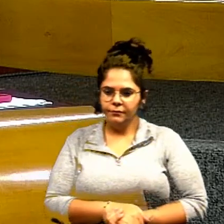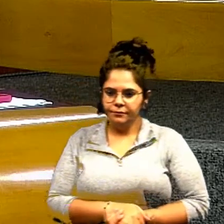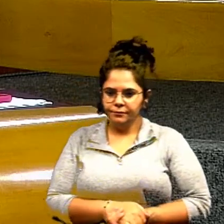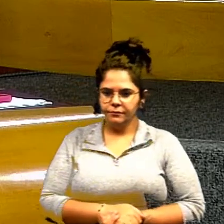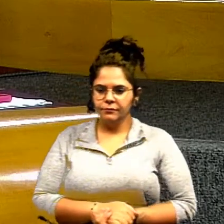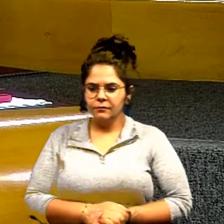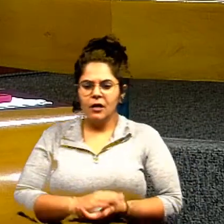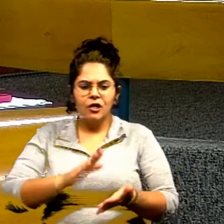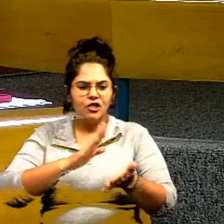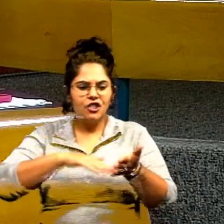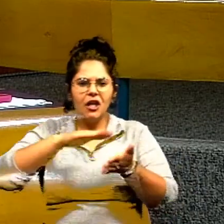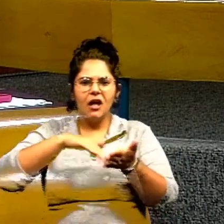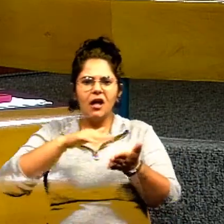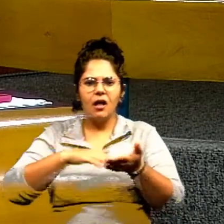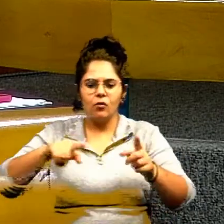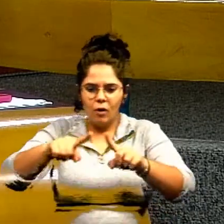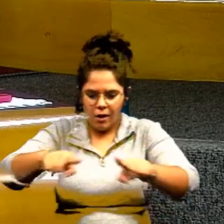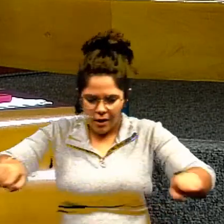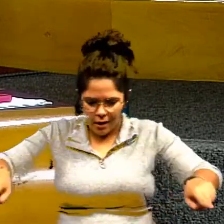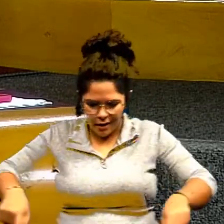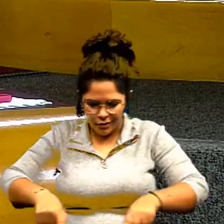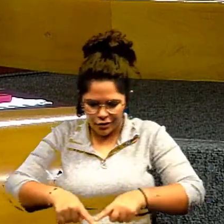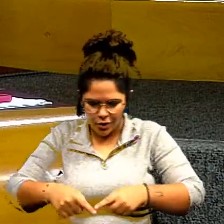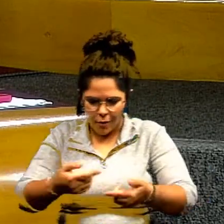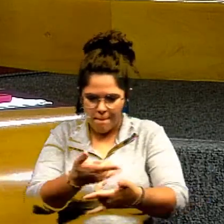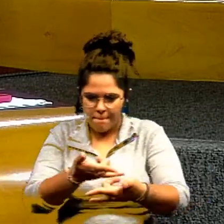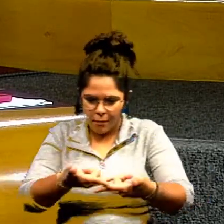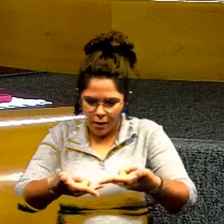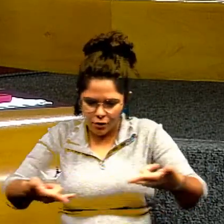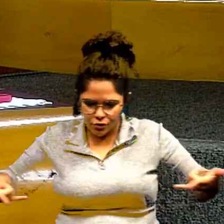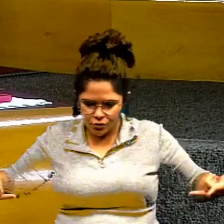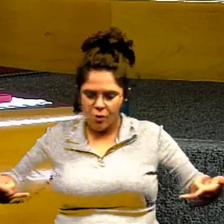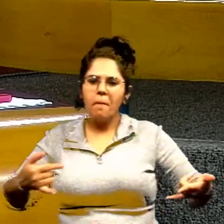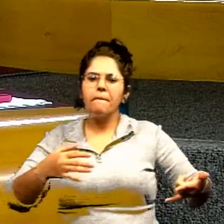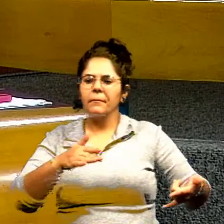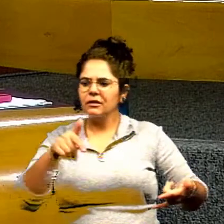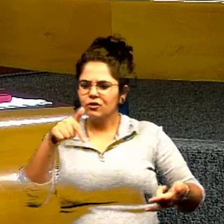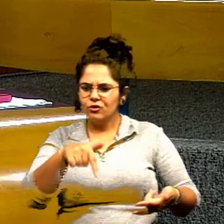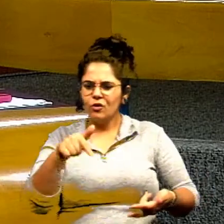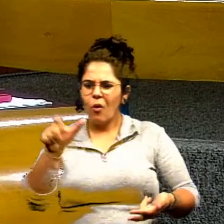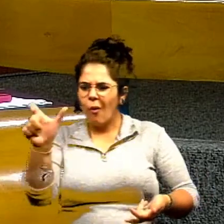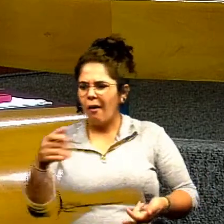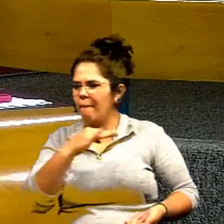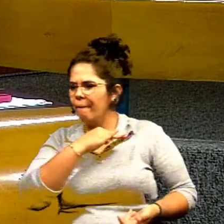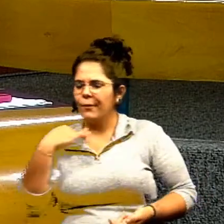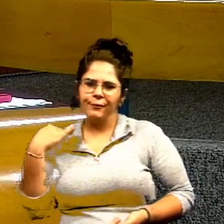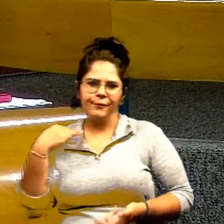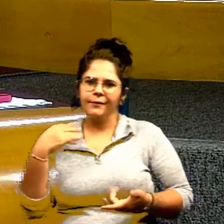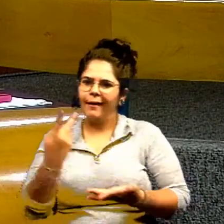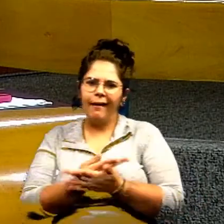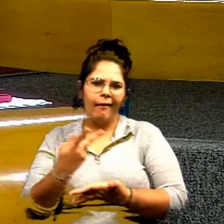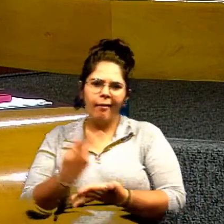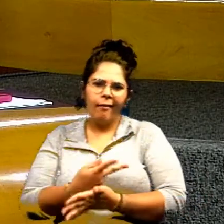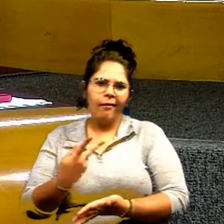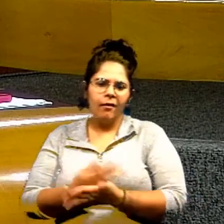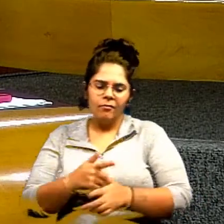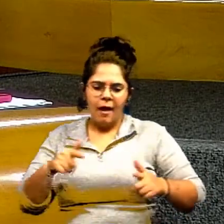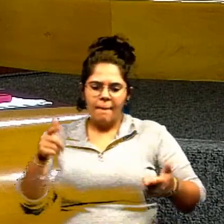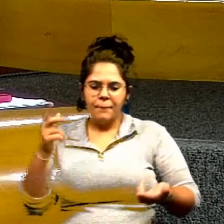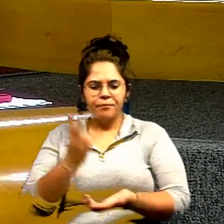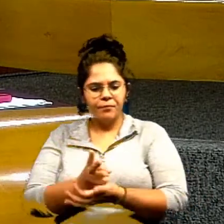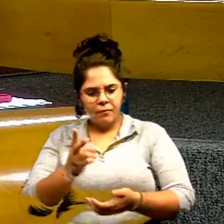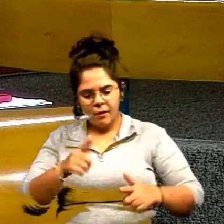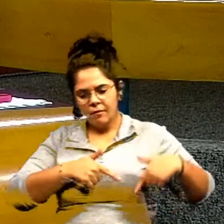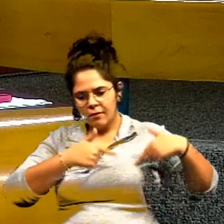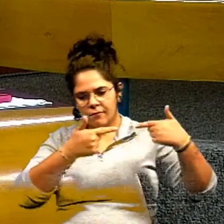sepulturas tirando caixão lá de dentro nós não podemos nos calar há muito eu venho aqui defendendo patrimônio